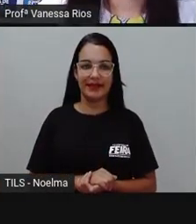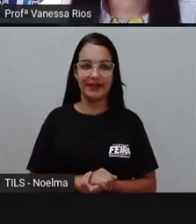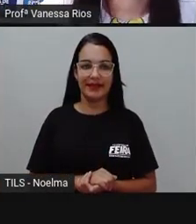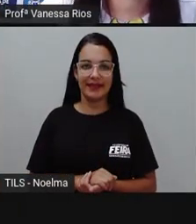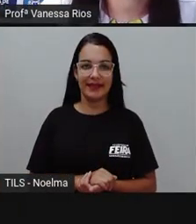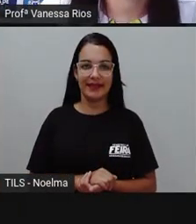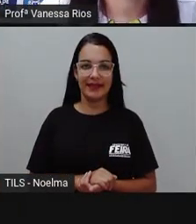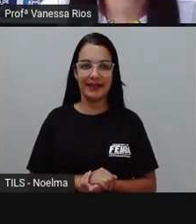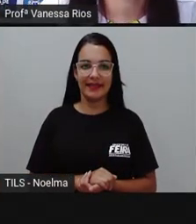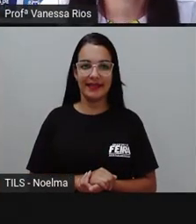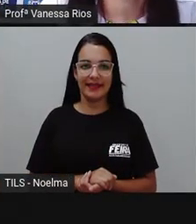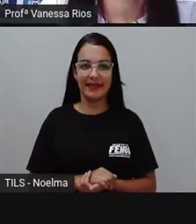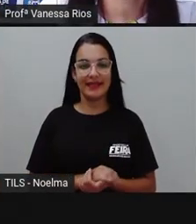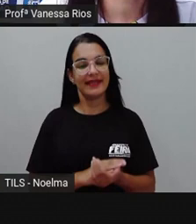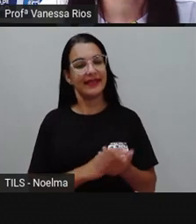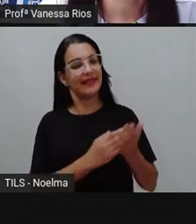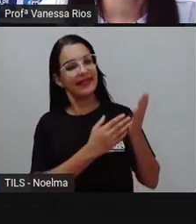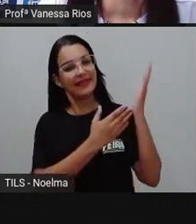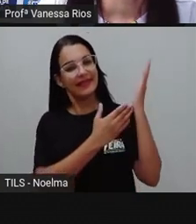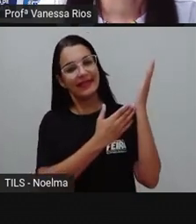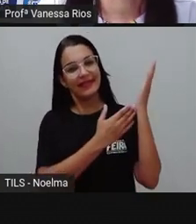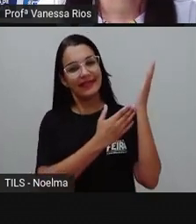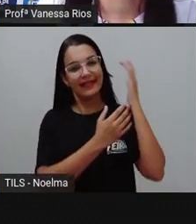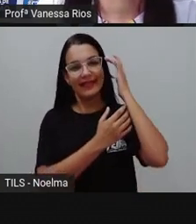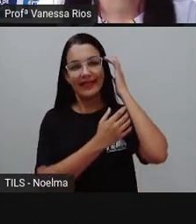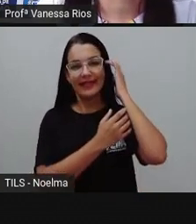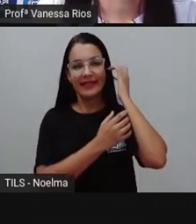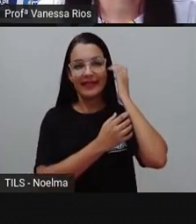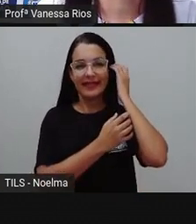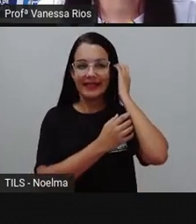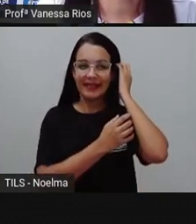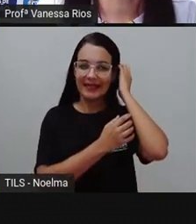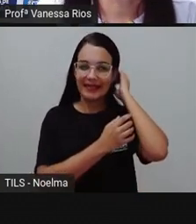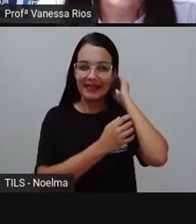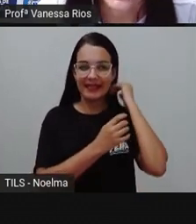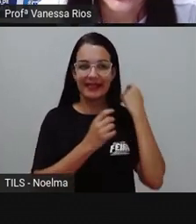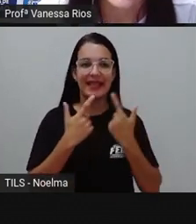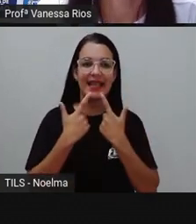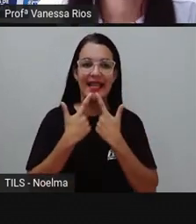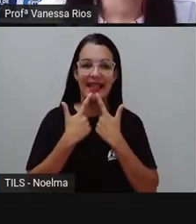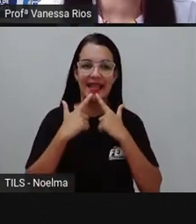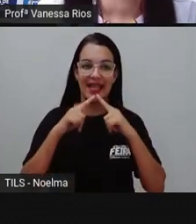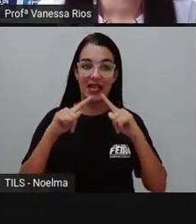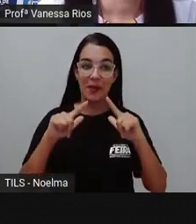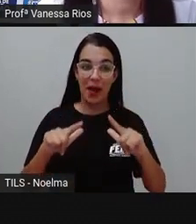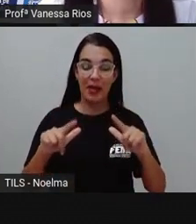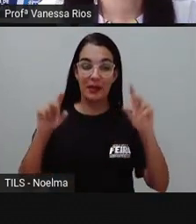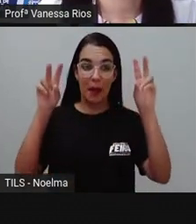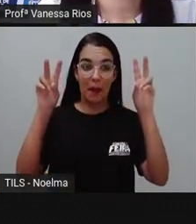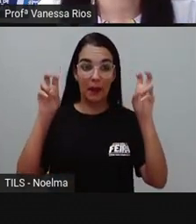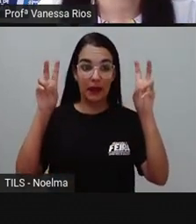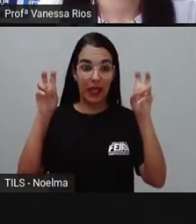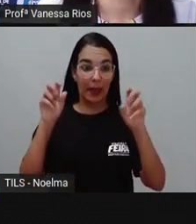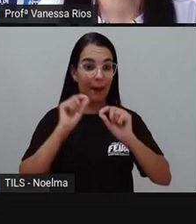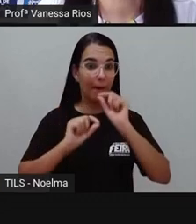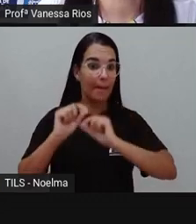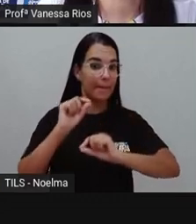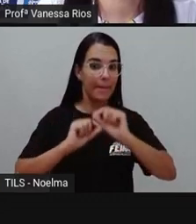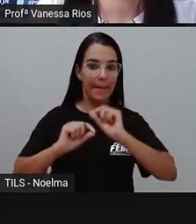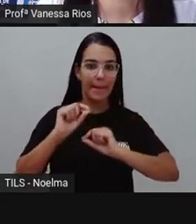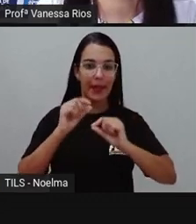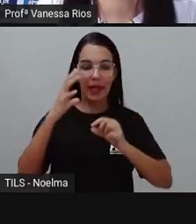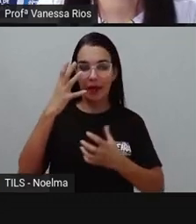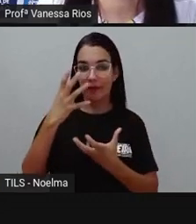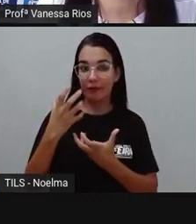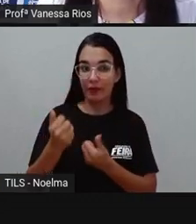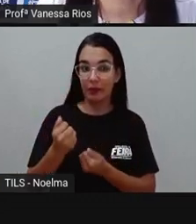Olha só, turma, nossa aula agora é de linguagens, e nesta aula de linguagens nós